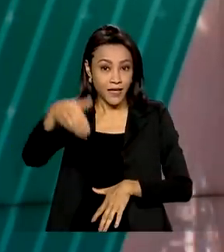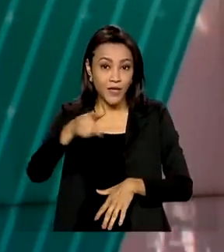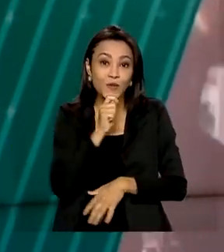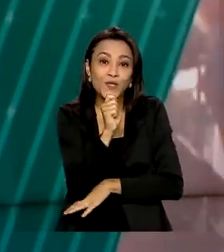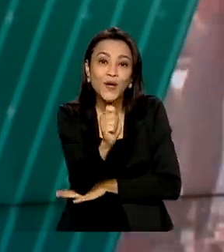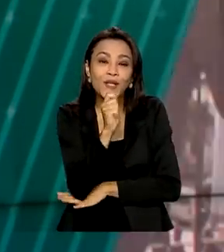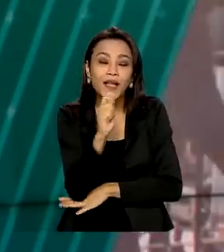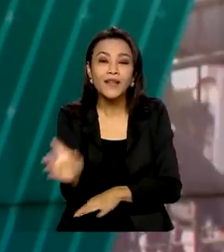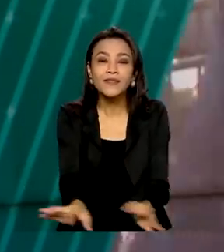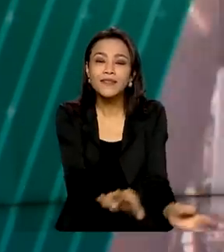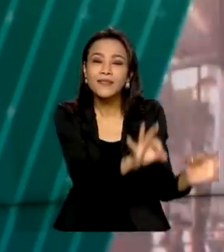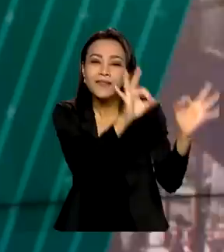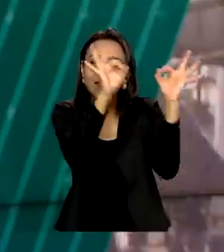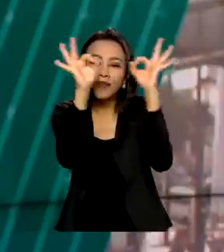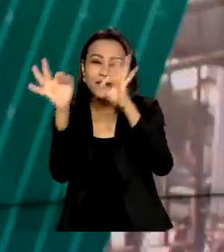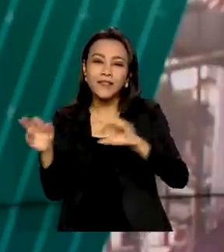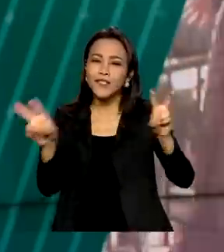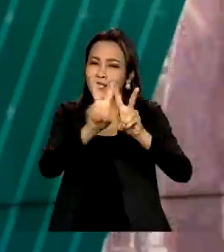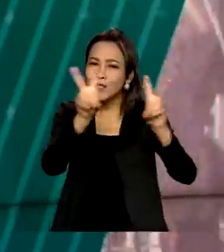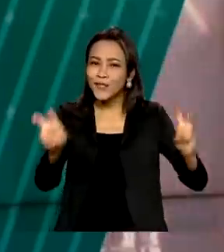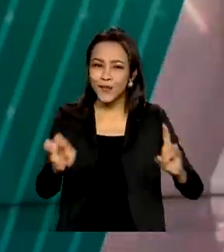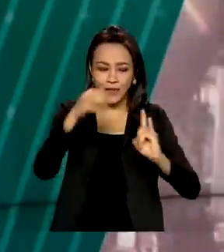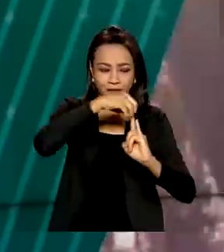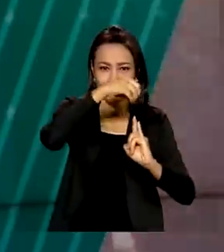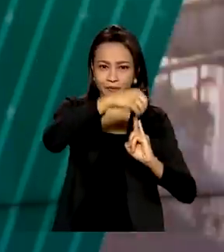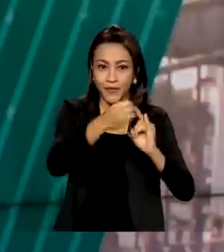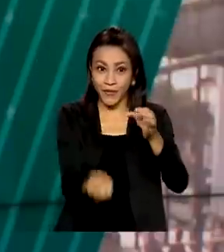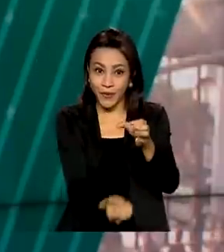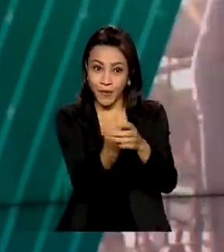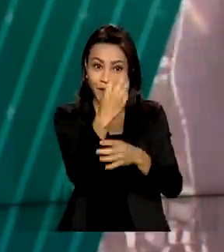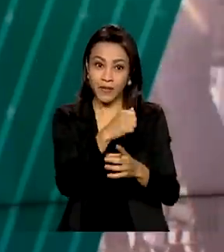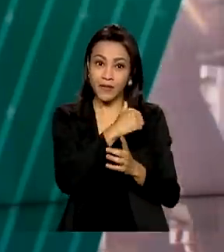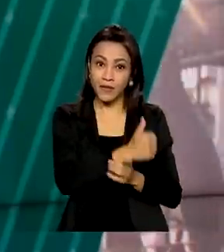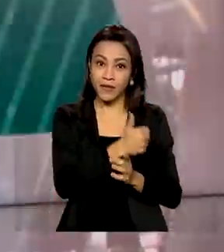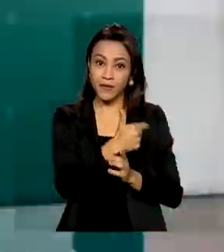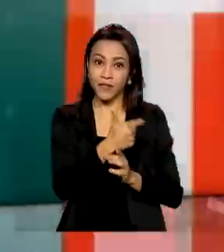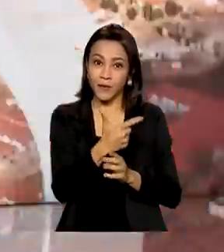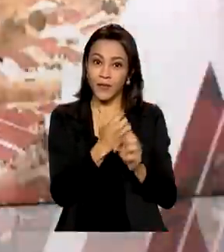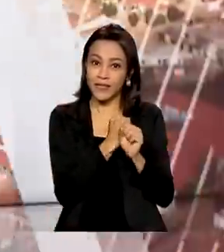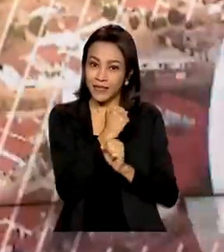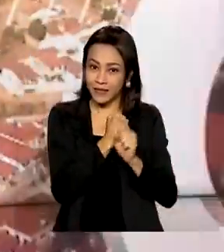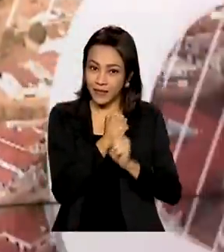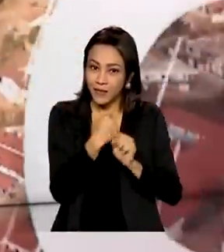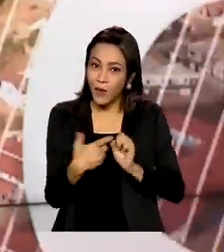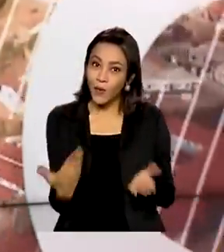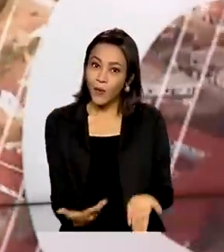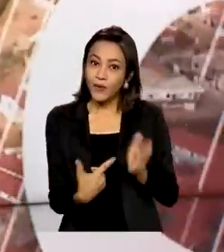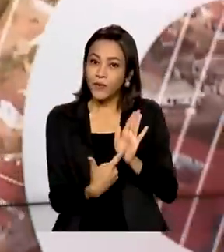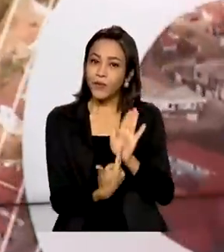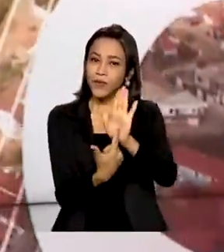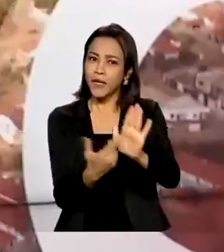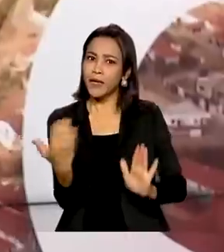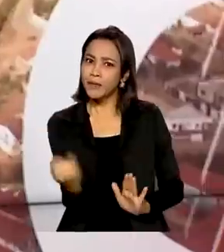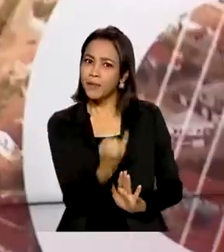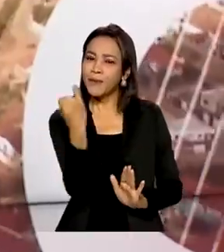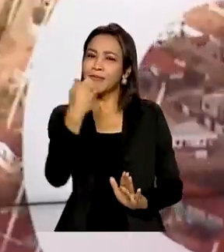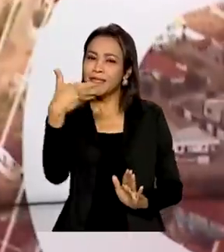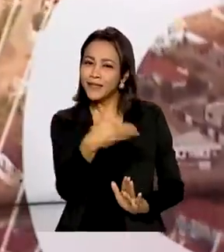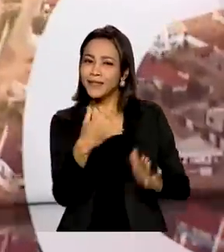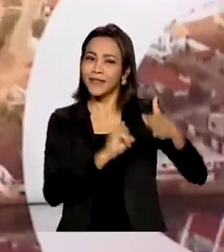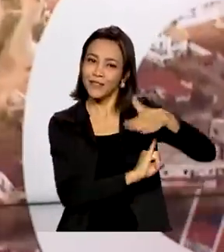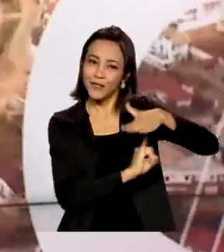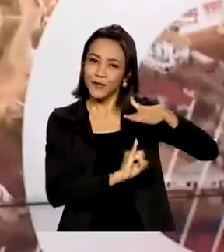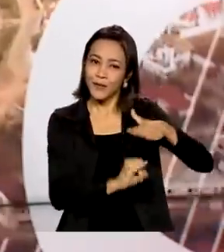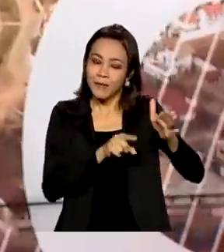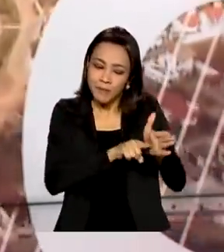série de reportagens sobre a Fiocruz, que completa 122 anos. Hoje, vamos mostrar a importância da instituição na pesquisa